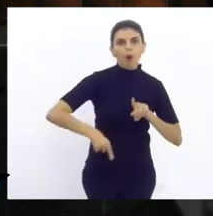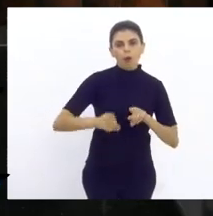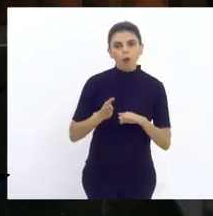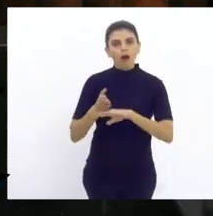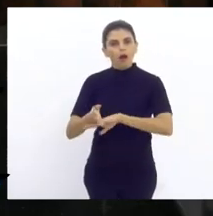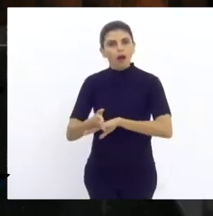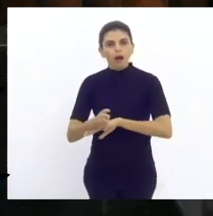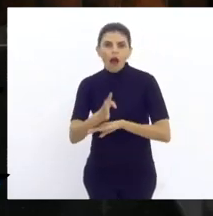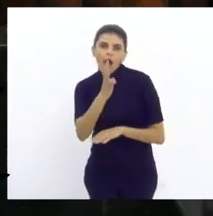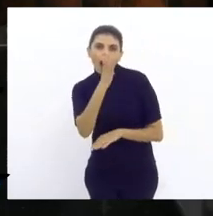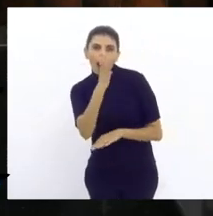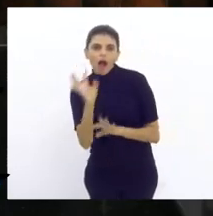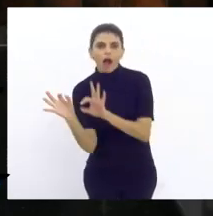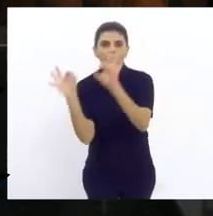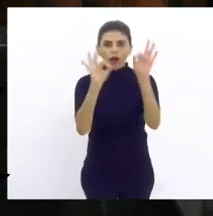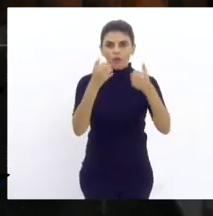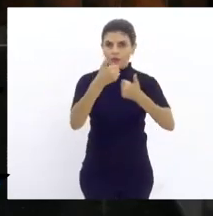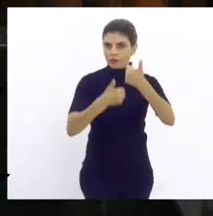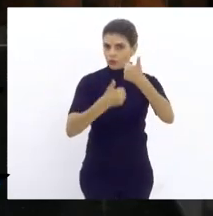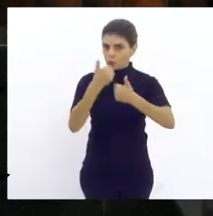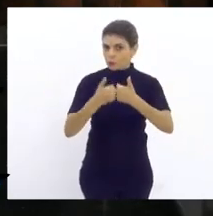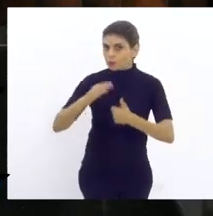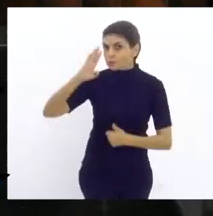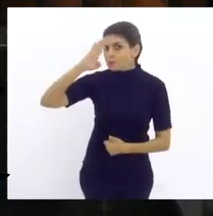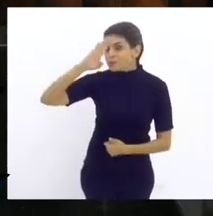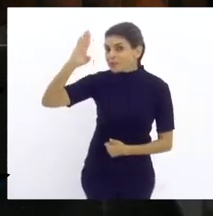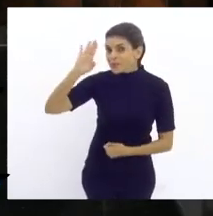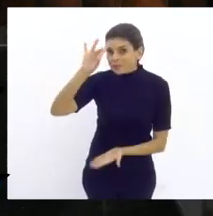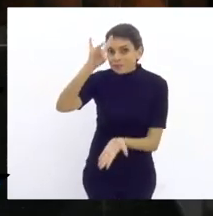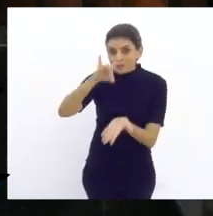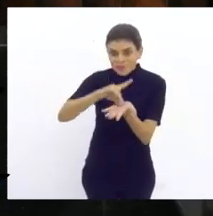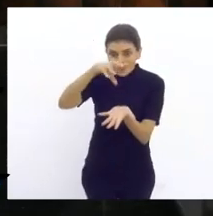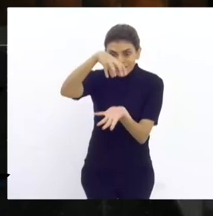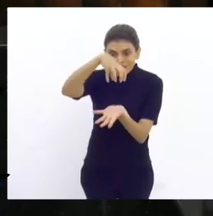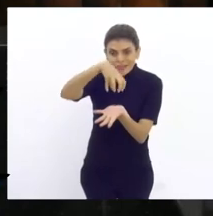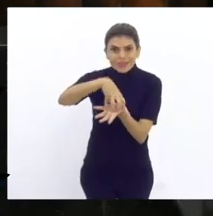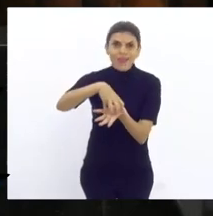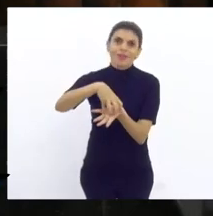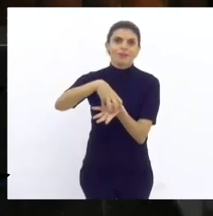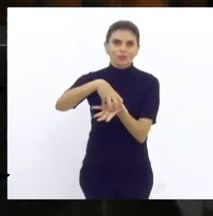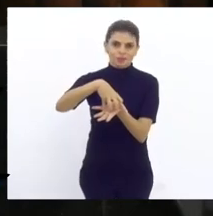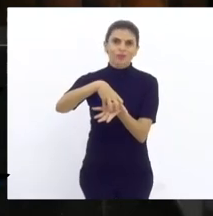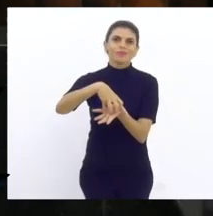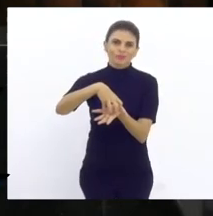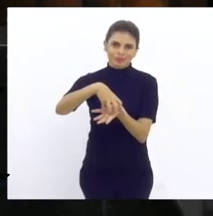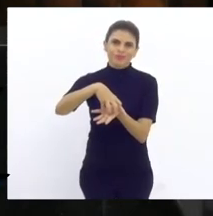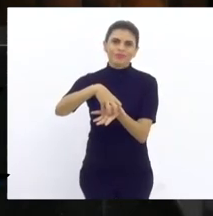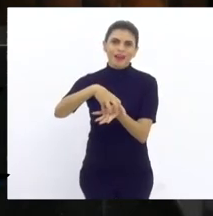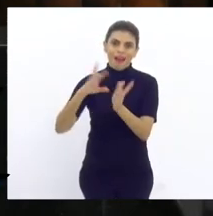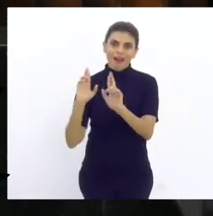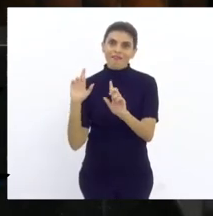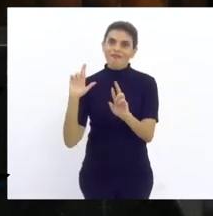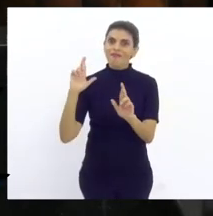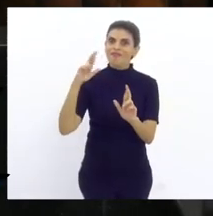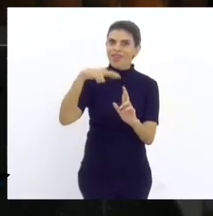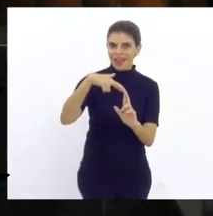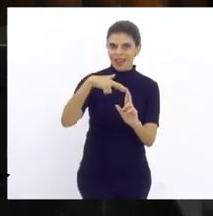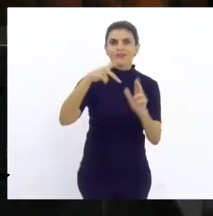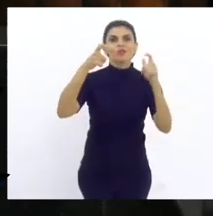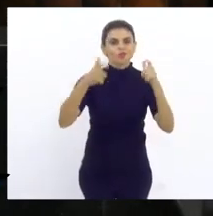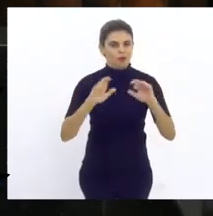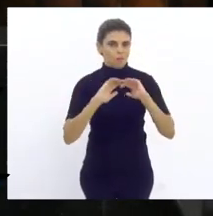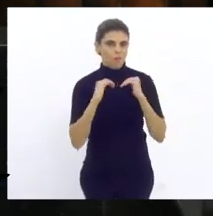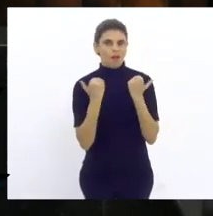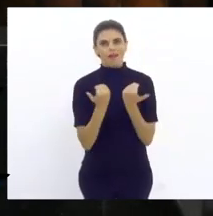de assistir uma partida de futebol, principalmente no coração do futebol do nosso país, que é o Maracanã. E nós chegamos